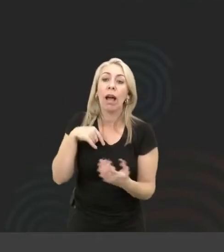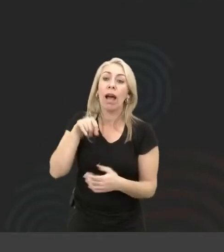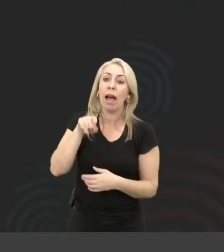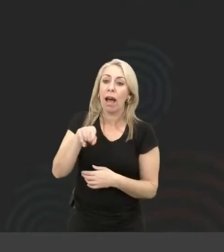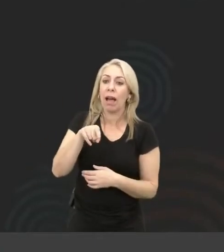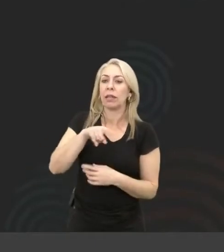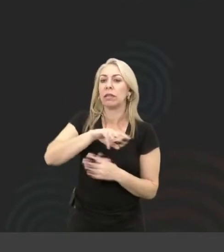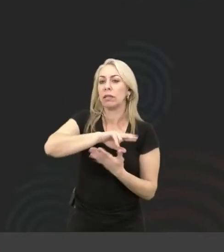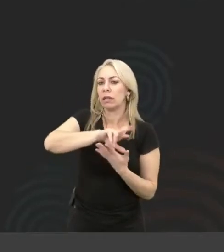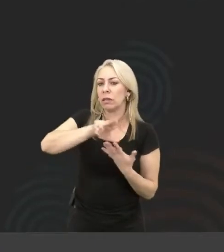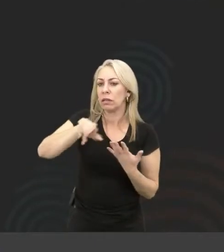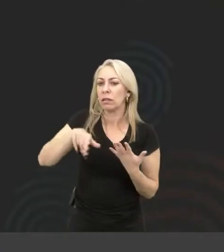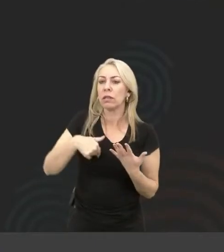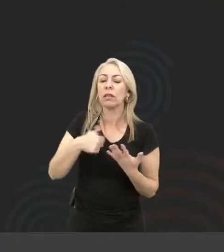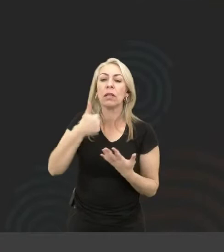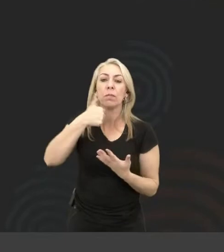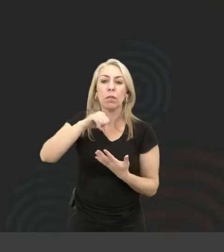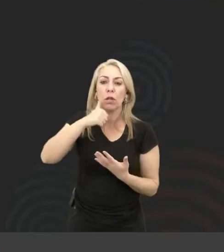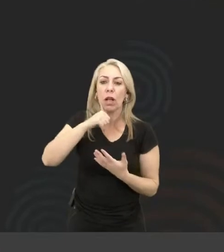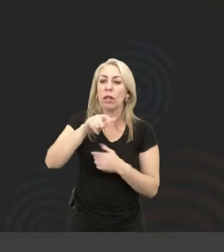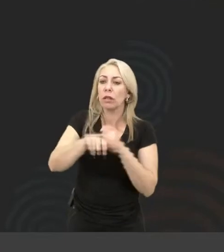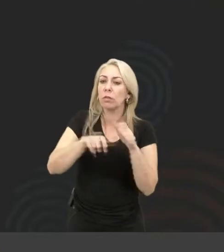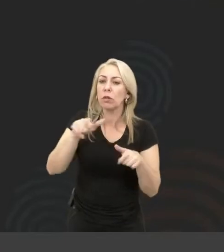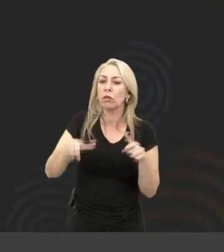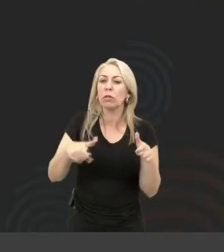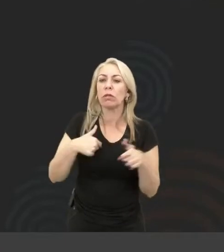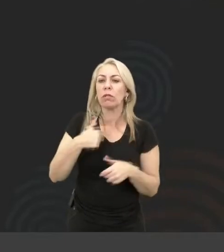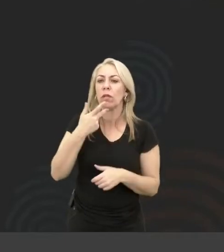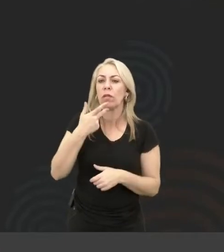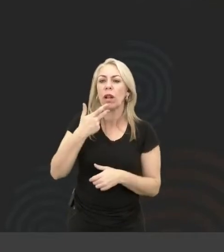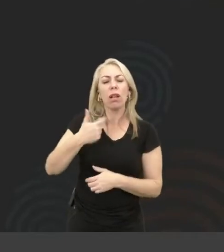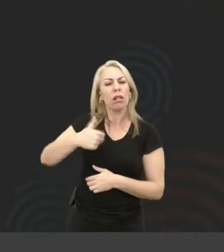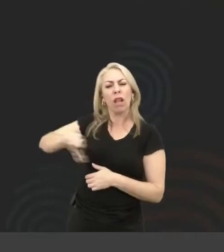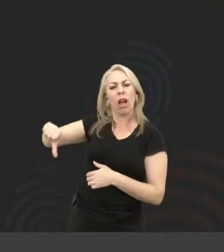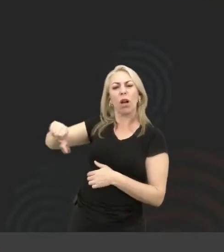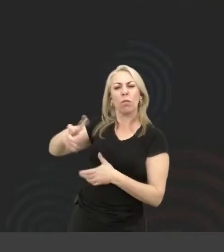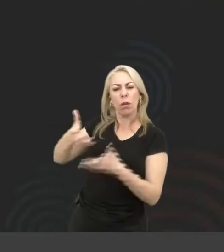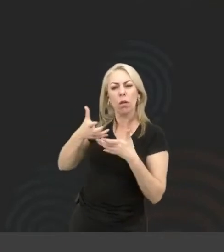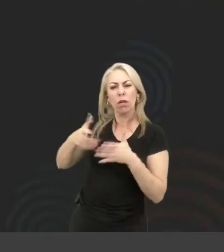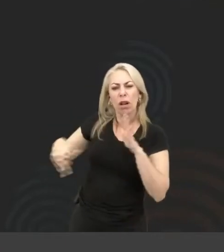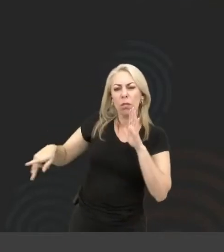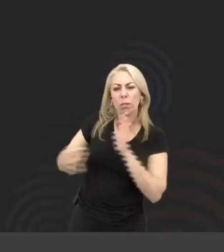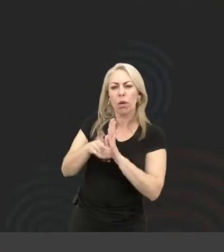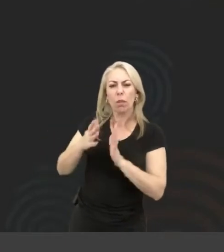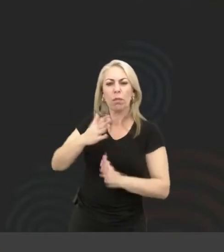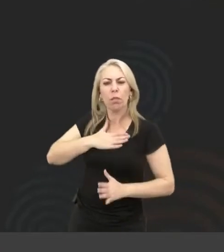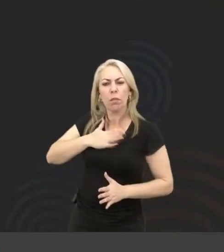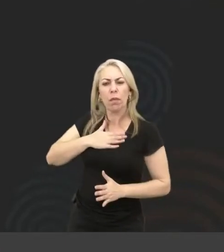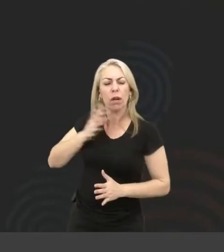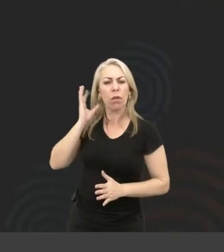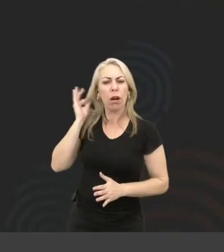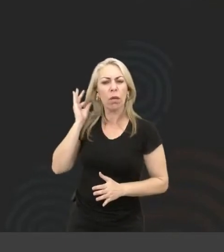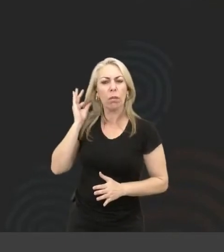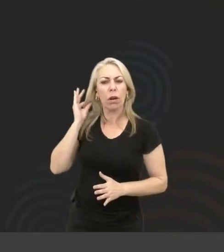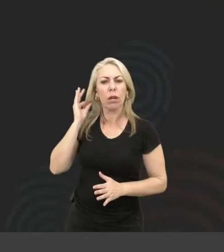mulheres, essas pessoas foram dizendo não, eu quero ter o cabelo, eu preciso de produtos pra esse cabelo.